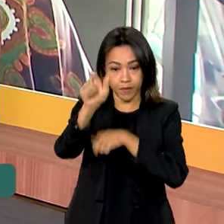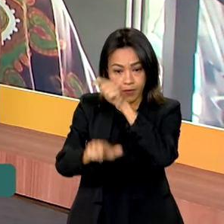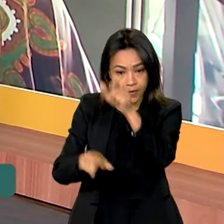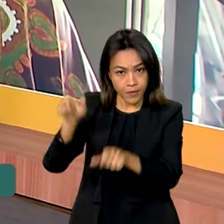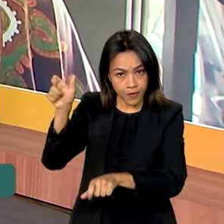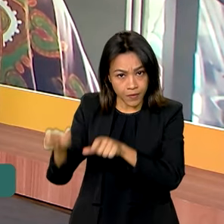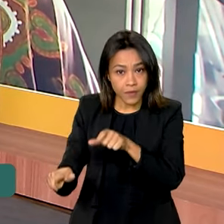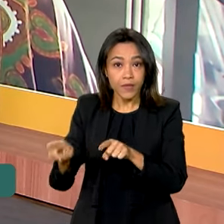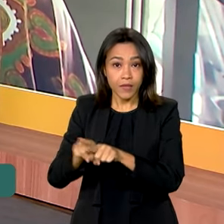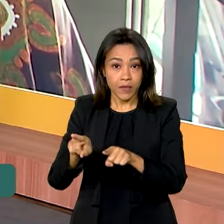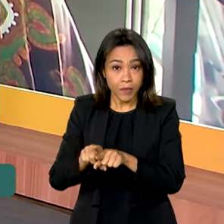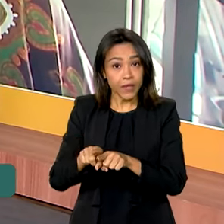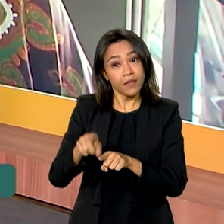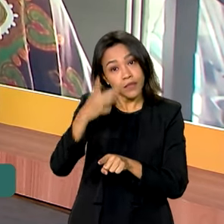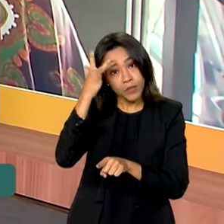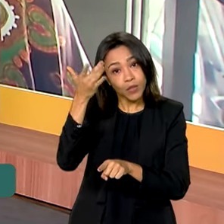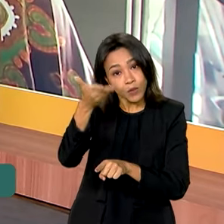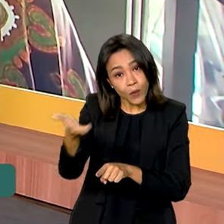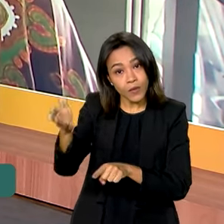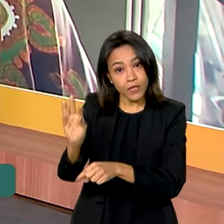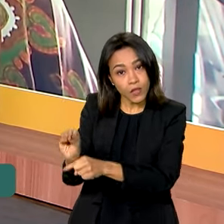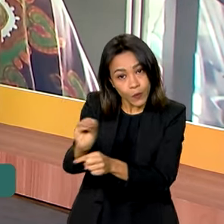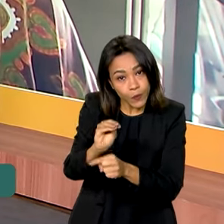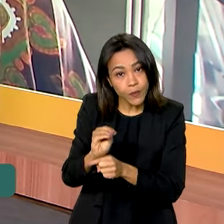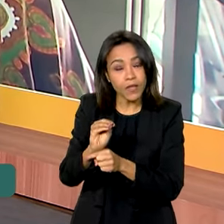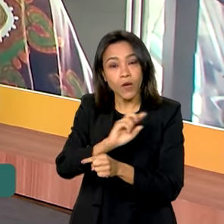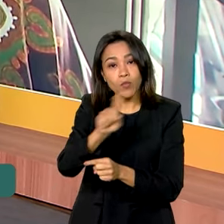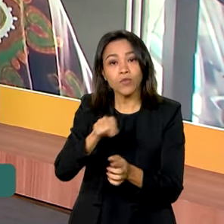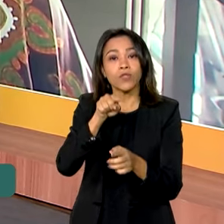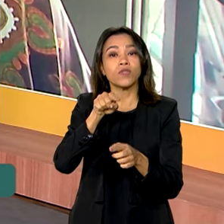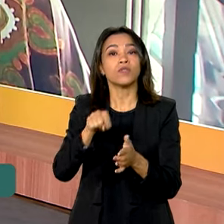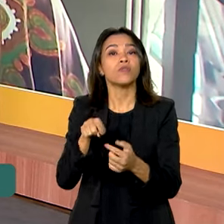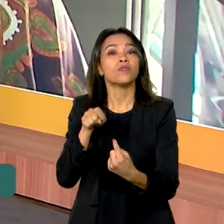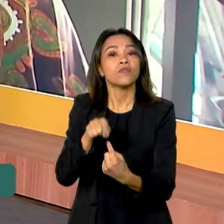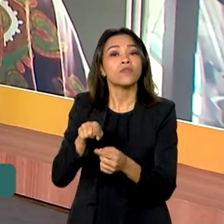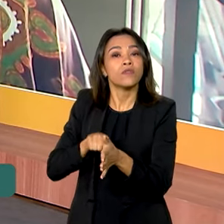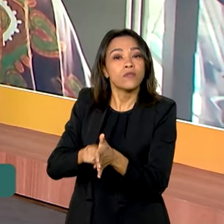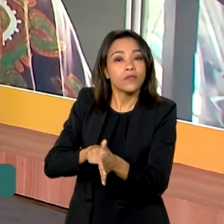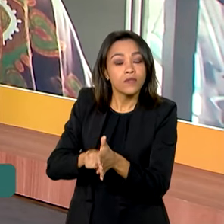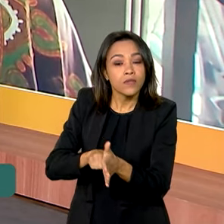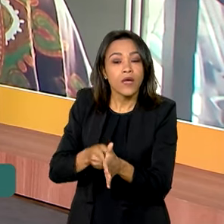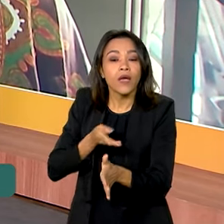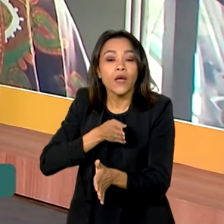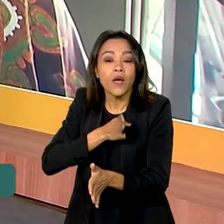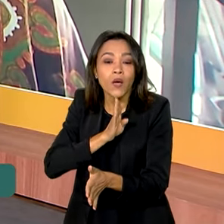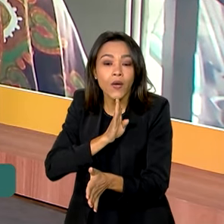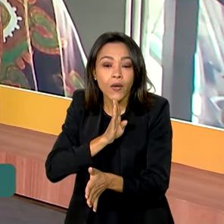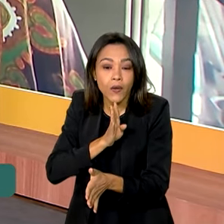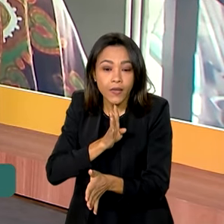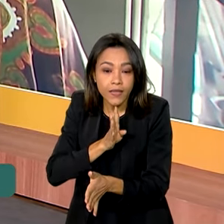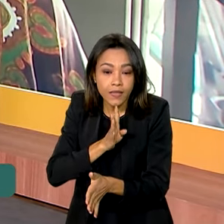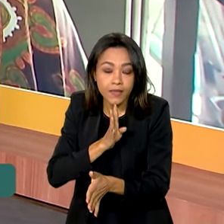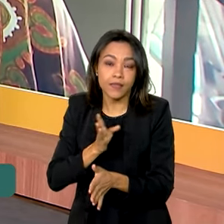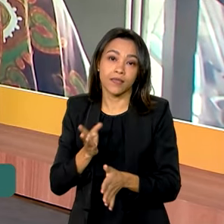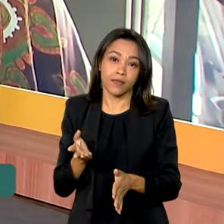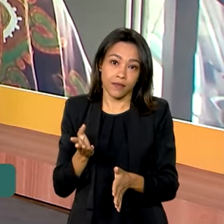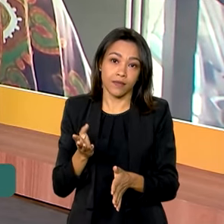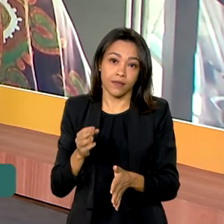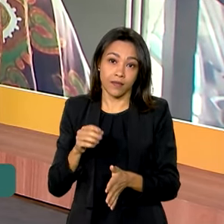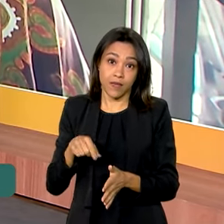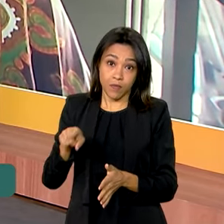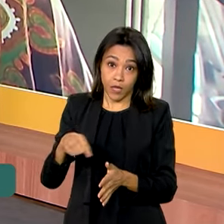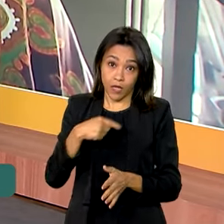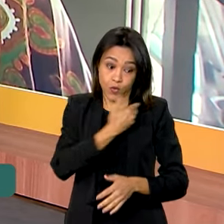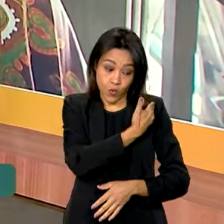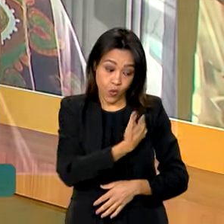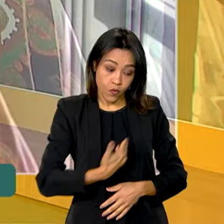cuidadores. Porque a ideia da pesquisa é conhecer quem cuida para que o governo,